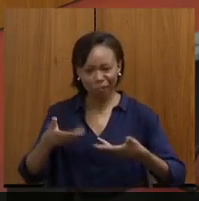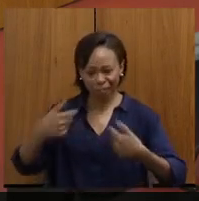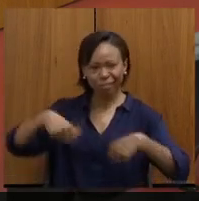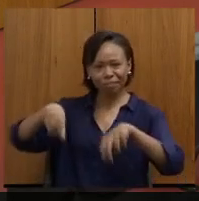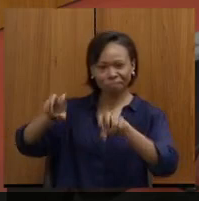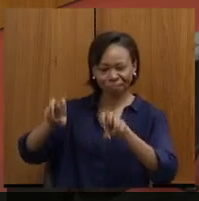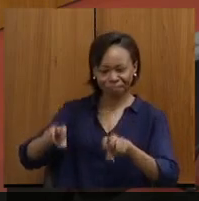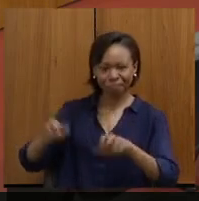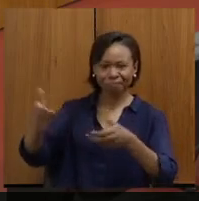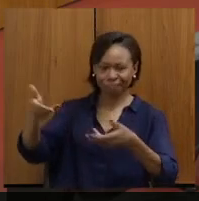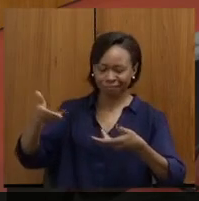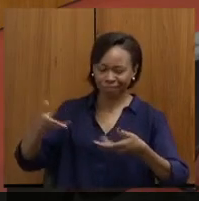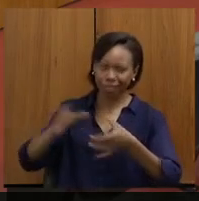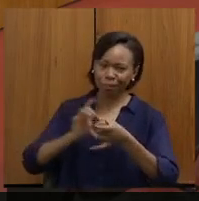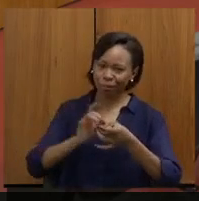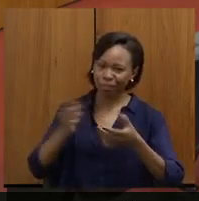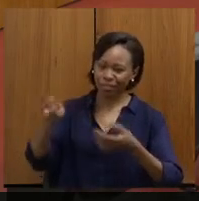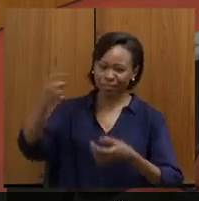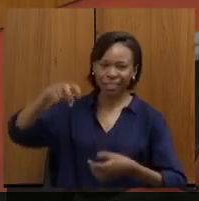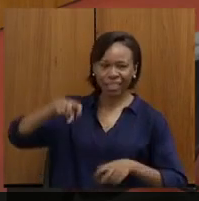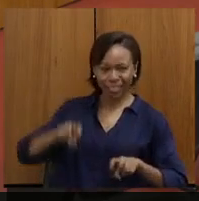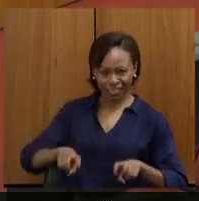liderança vir para essa mesa aqui.